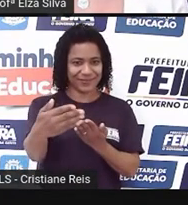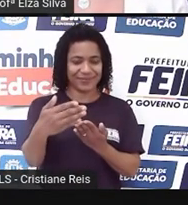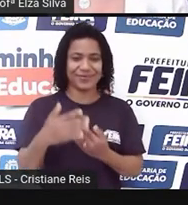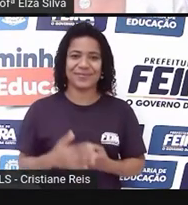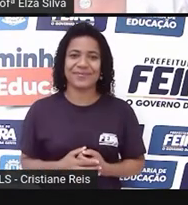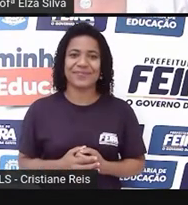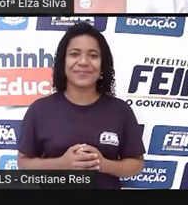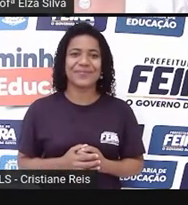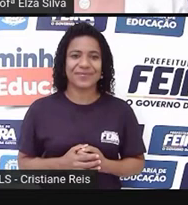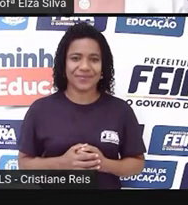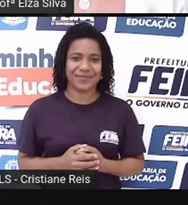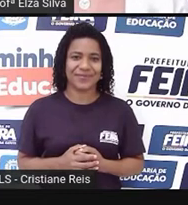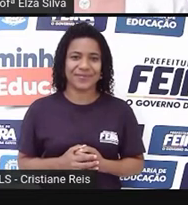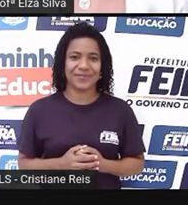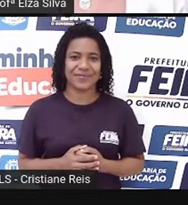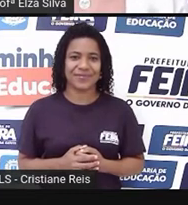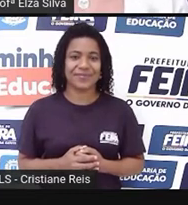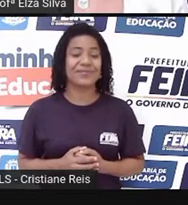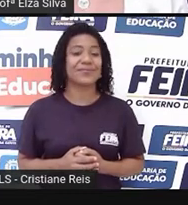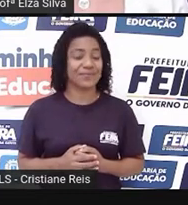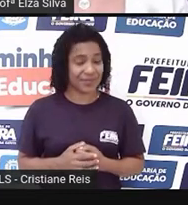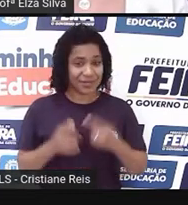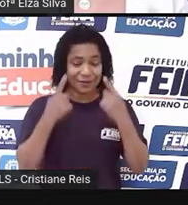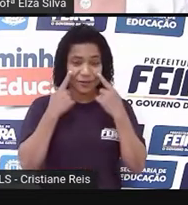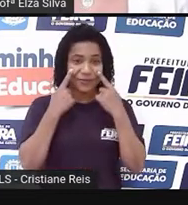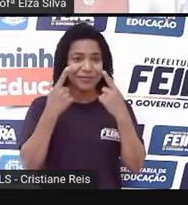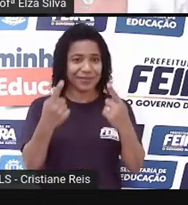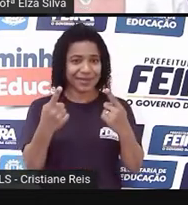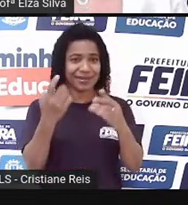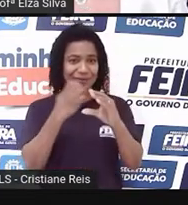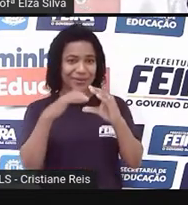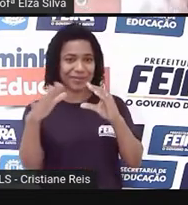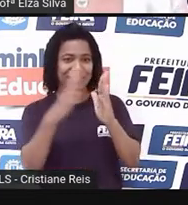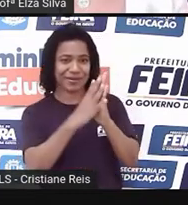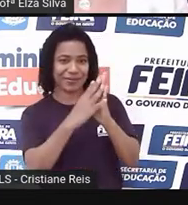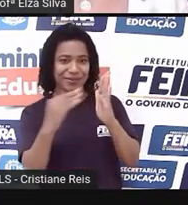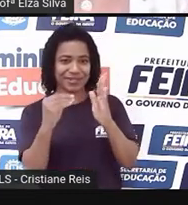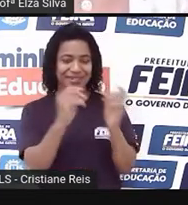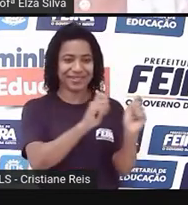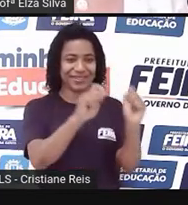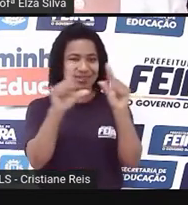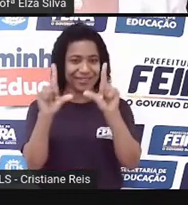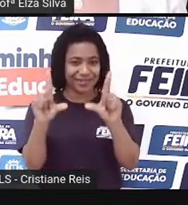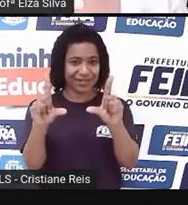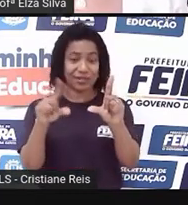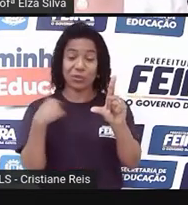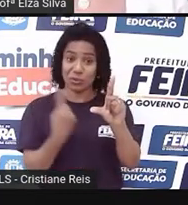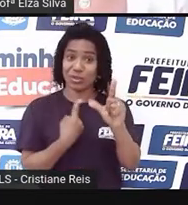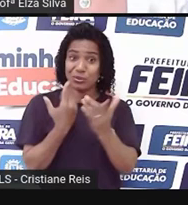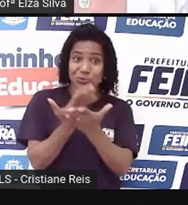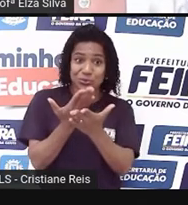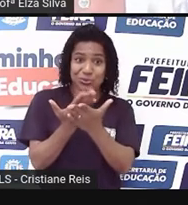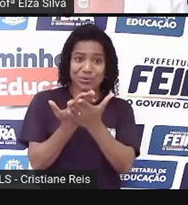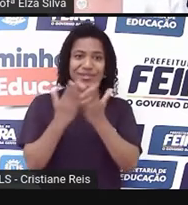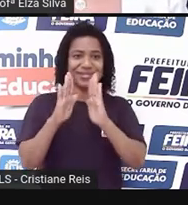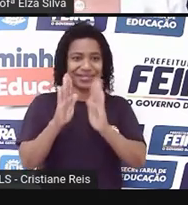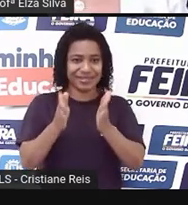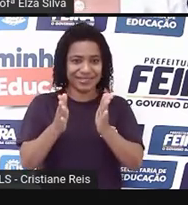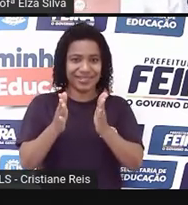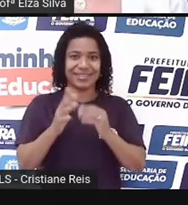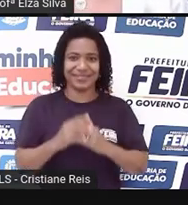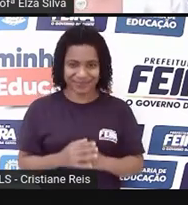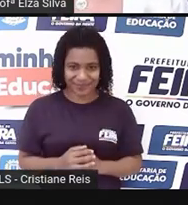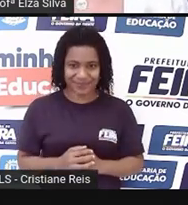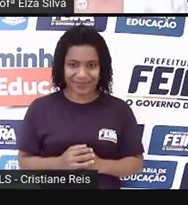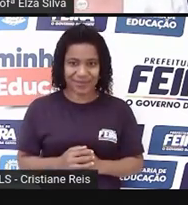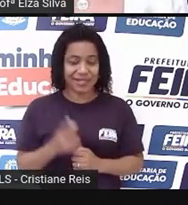So, nós temos aqui, então, a reprodução de um e-mail, aquele que nós já estudamos anteriormente, e nós vamos ligar